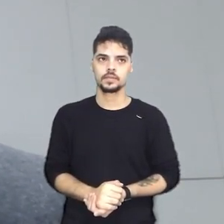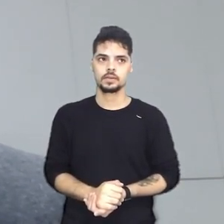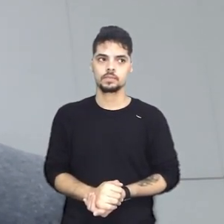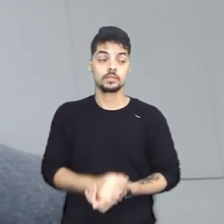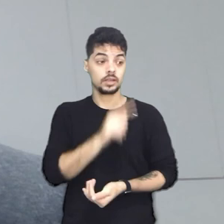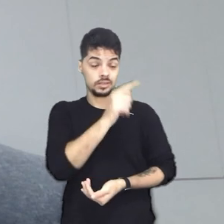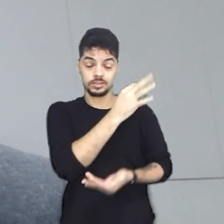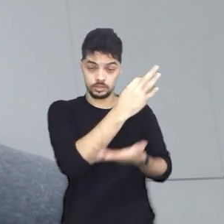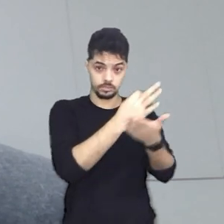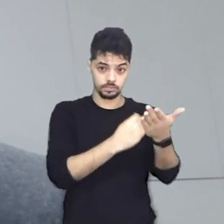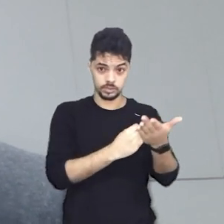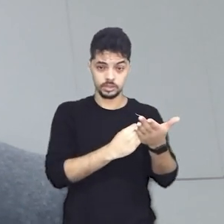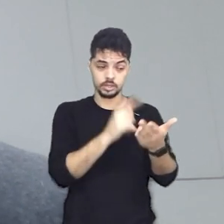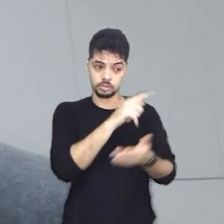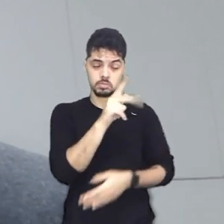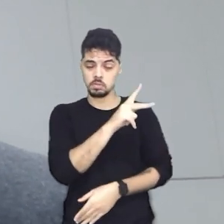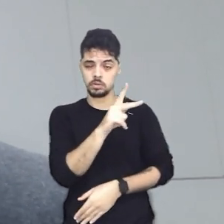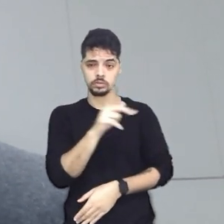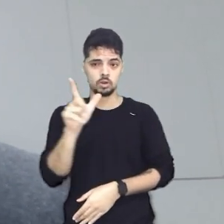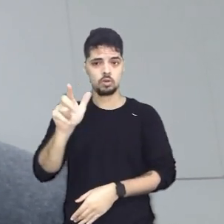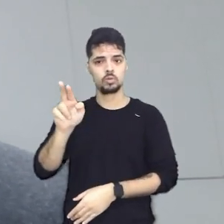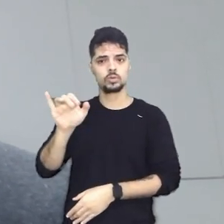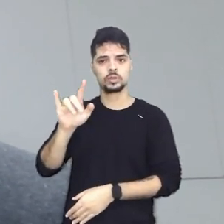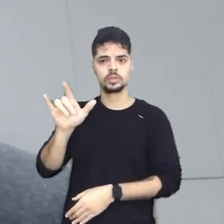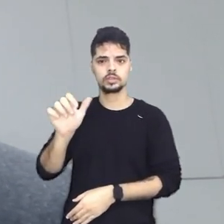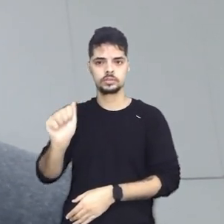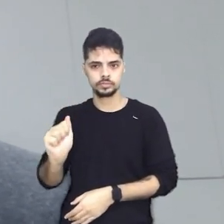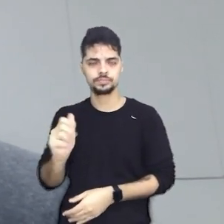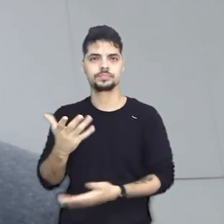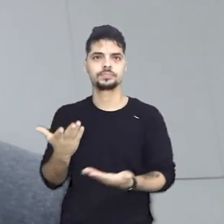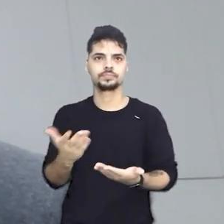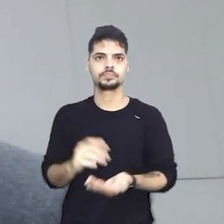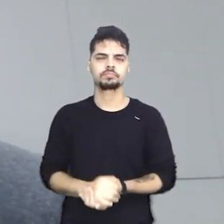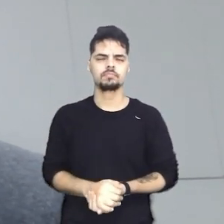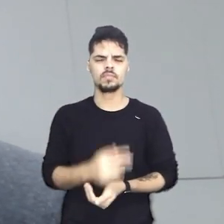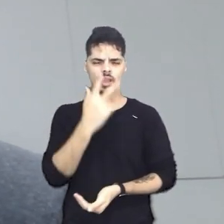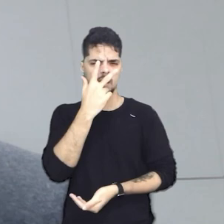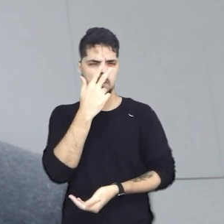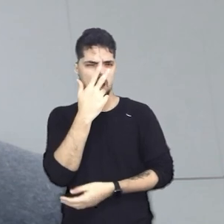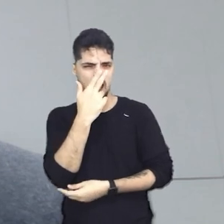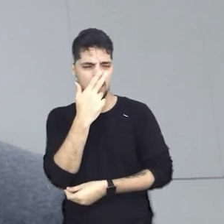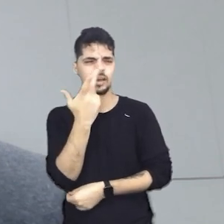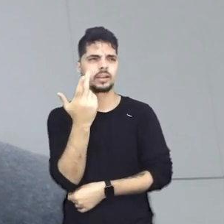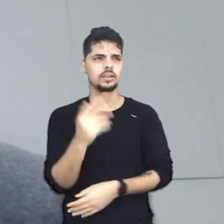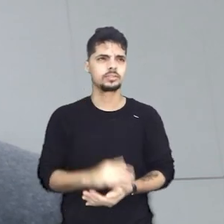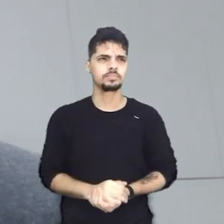Universidade Federal de Minas Gerais. O texto